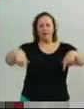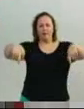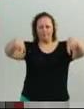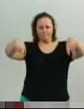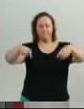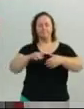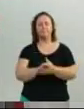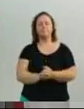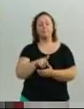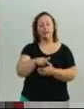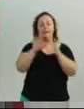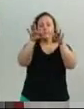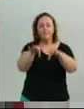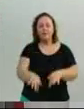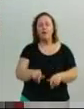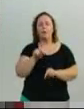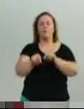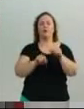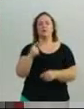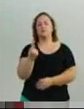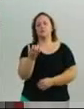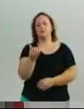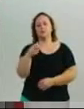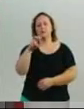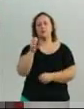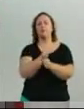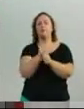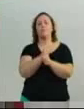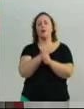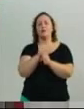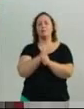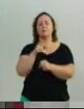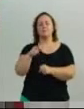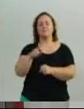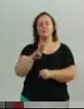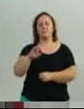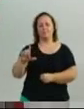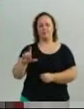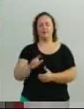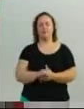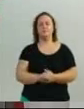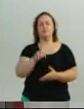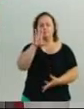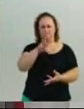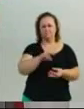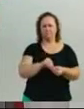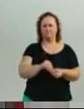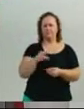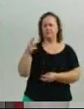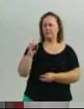da taça 165 anos do município de Blumenau. Só para concluir, novo presidente, 30 segundos.